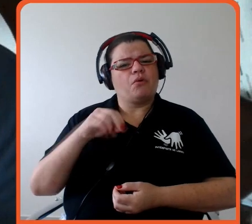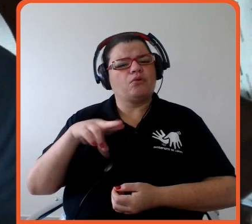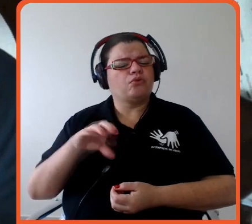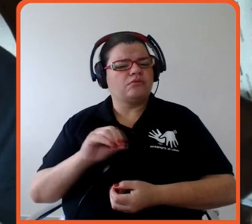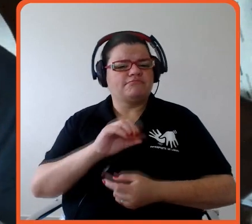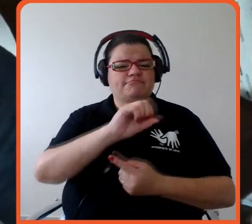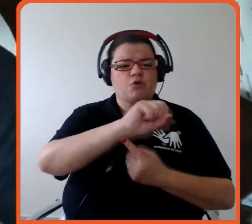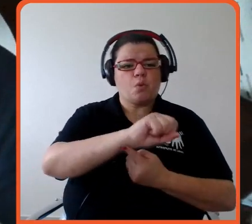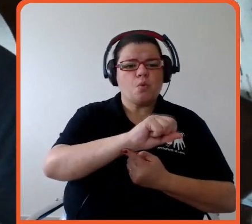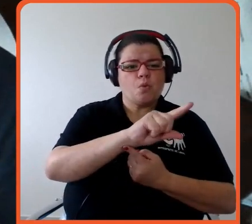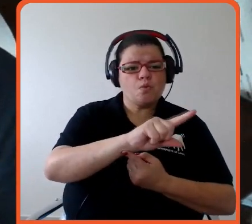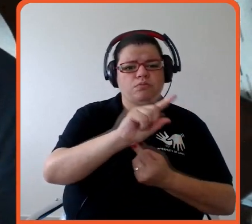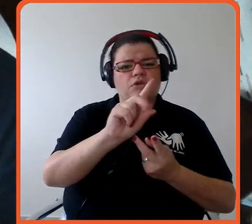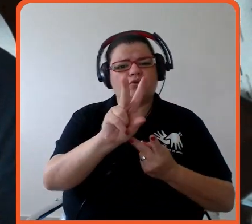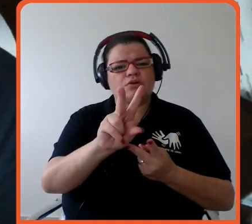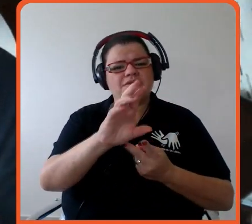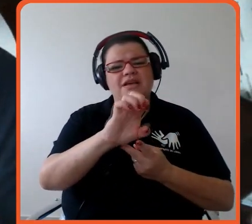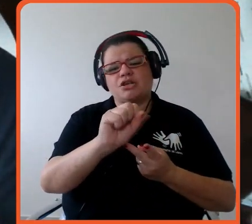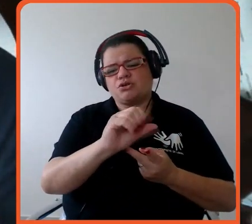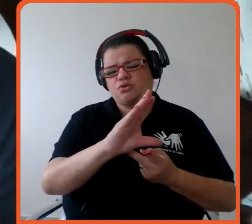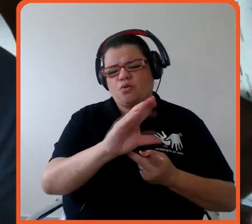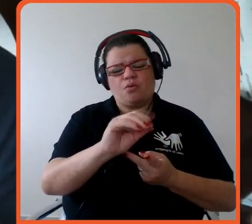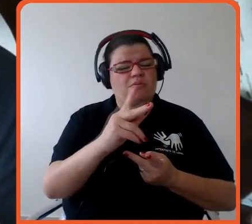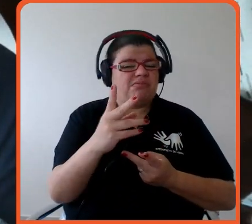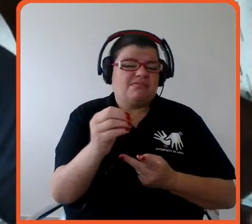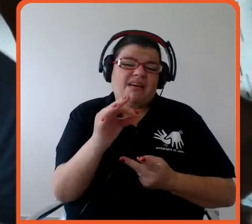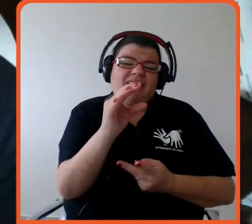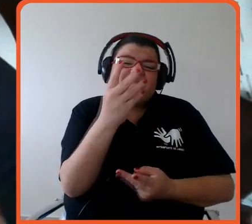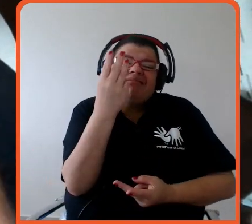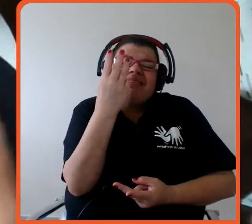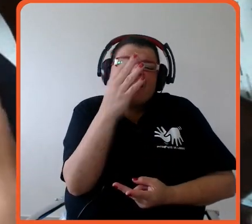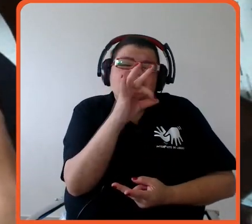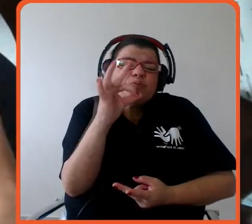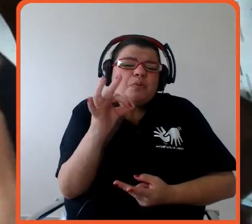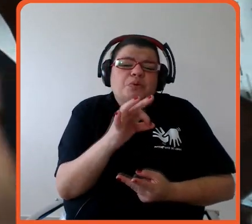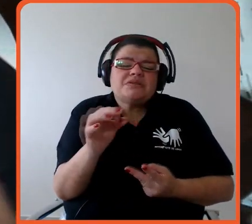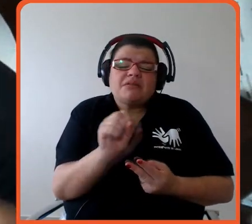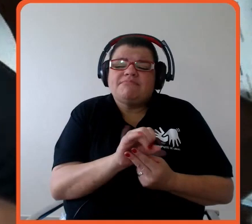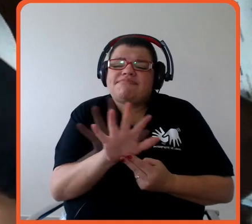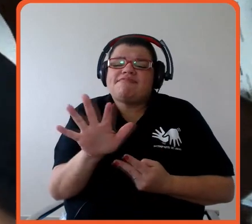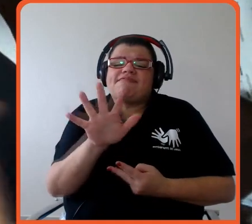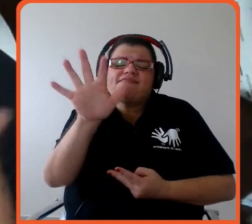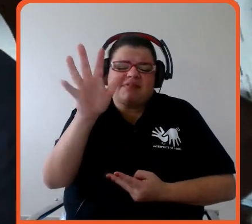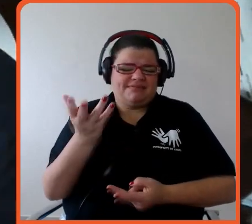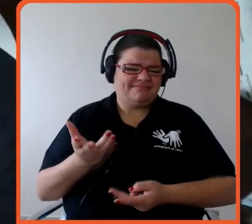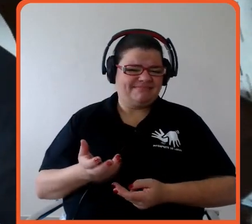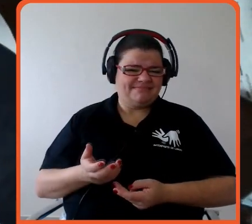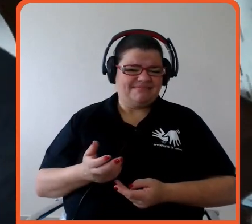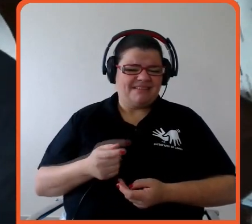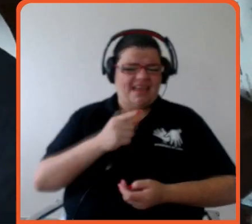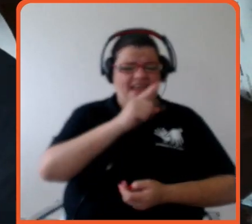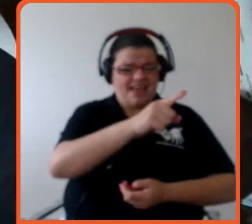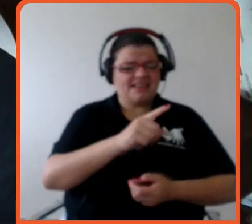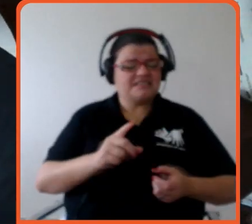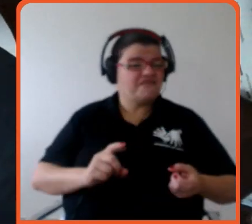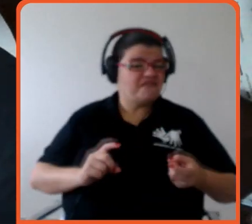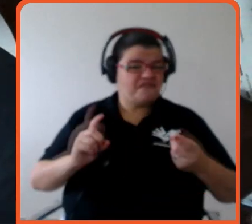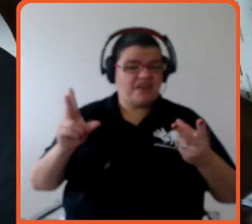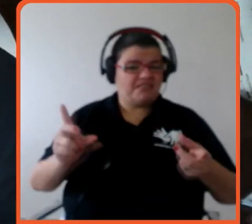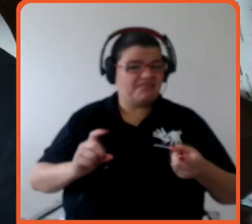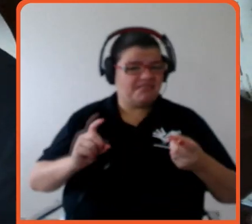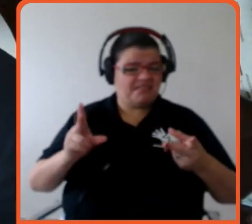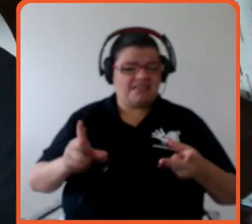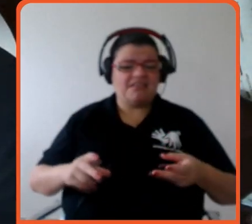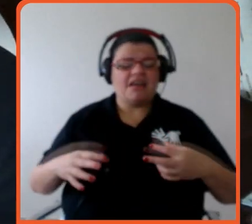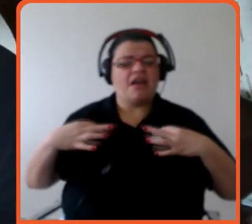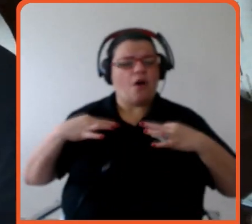isso é 3% da emissão daquela varejista, o que aquela varejista está vendendo, que são as peças de roupa,